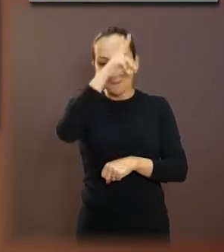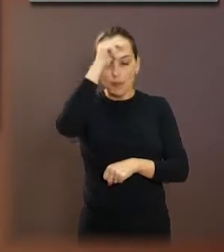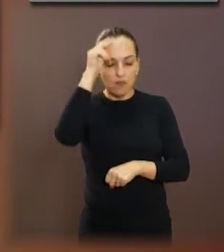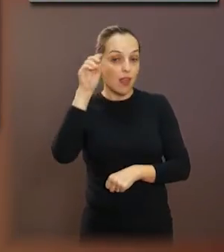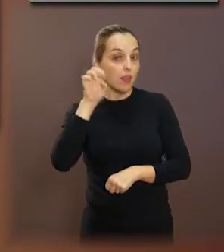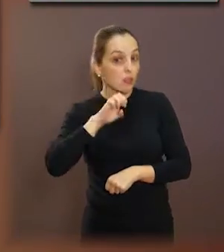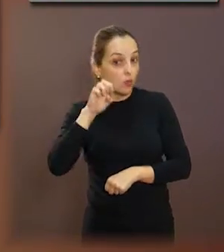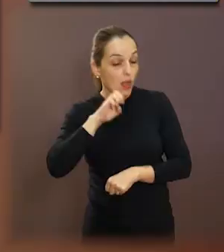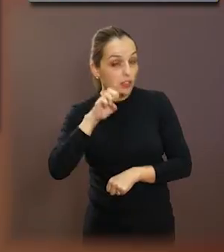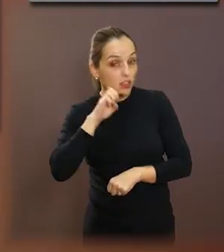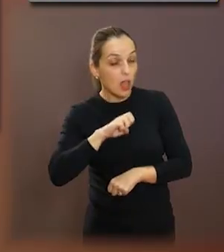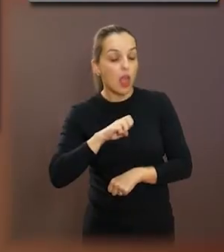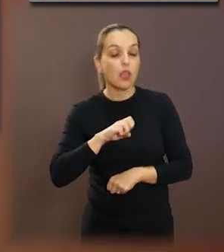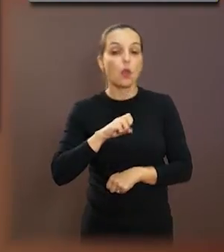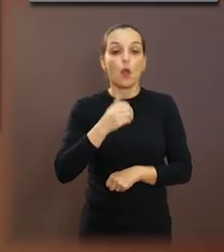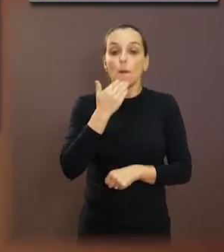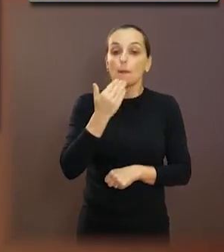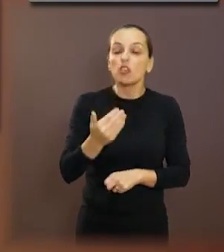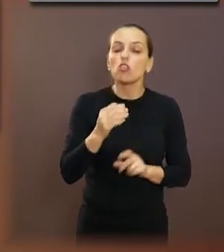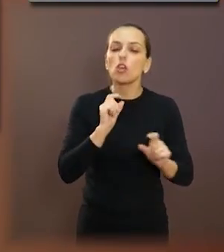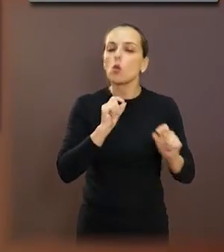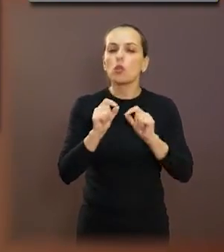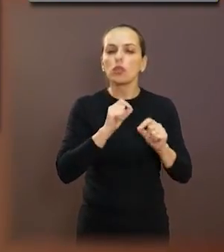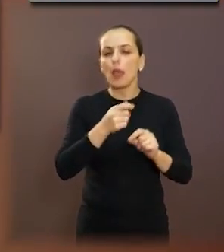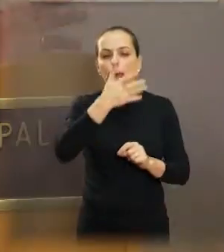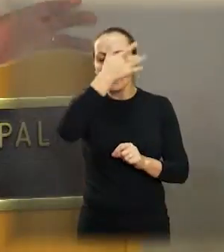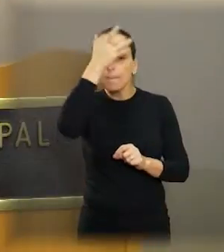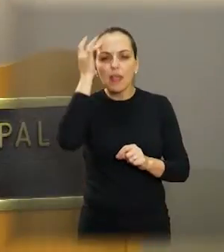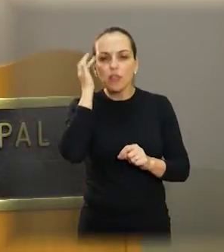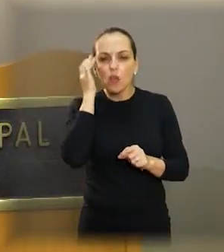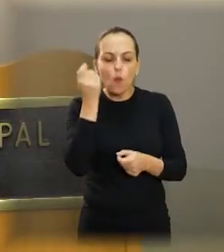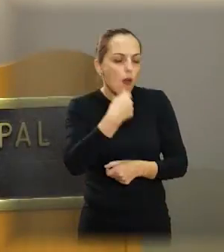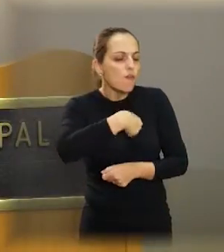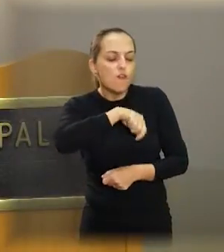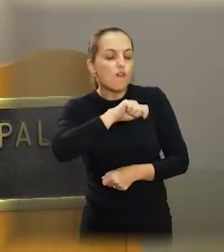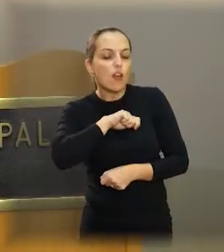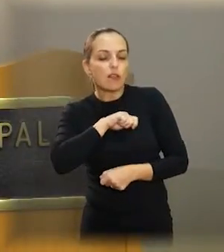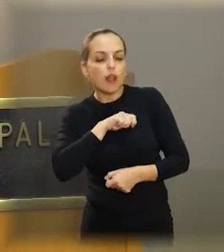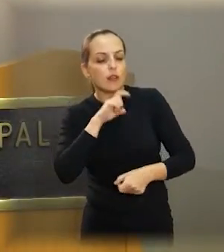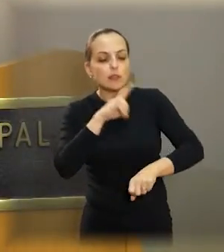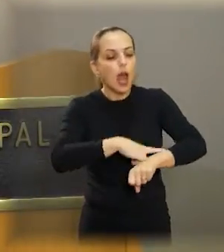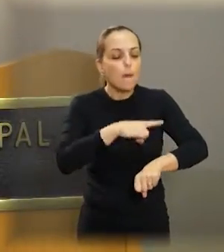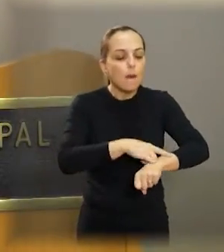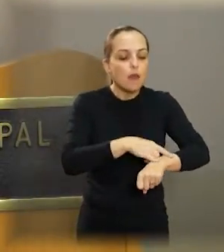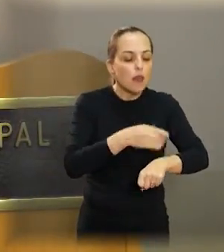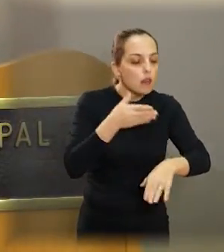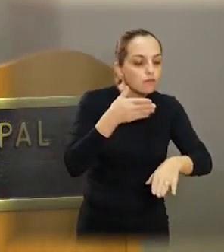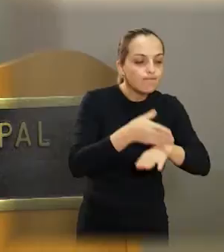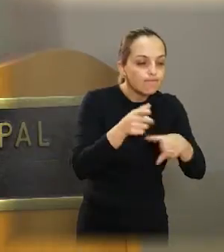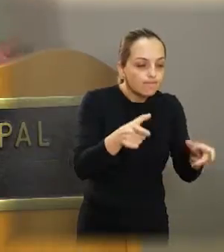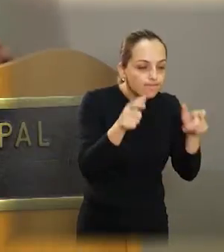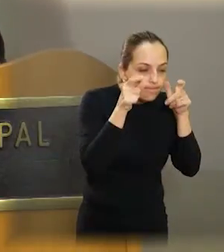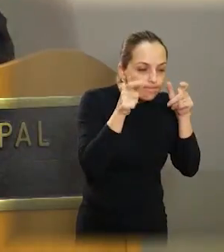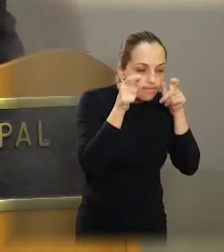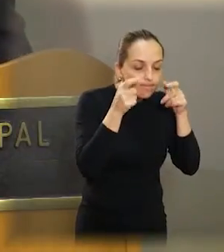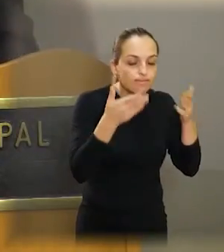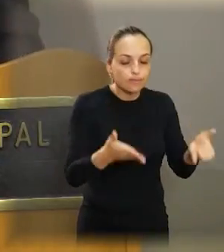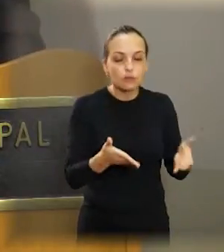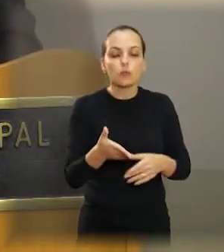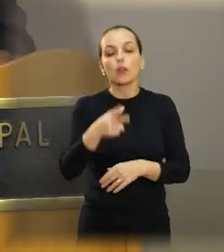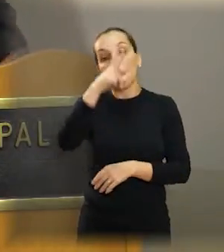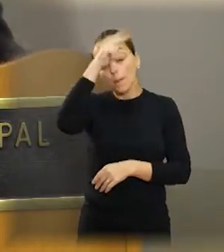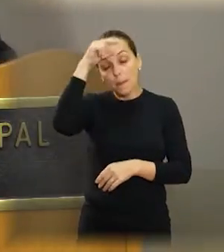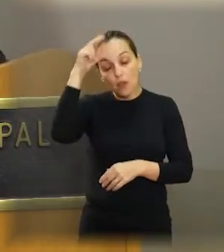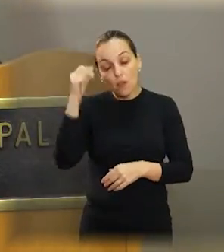nesse banheiro. Tem que colocar umas pessoas que olham, porque ali estava crítico. ali. O prefeito Mau Nilson Carneiro